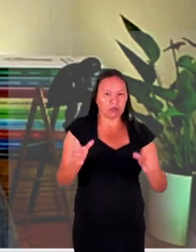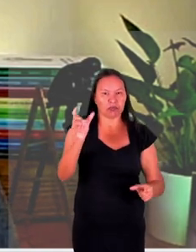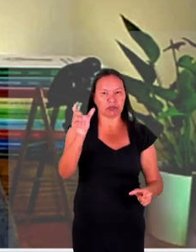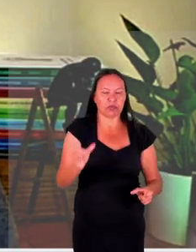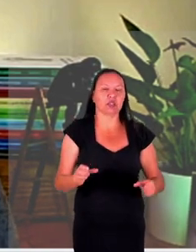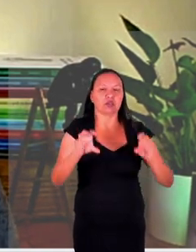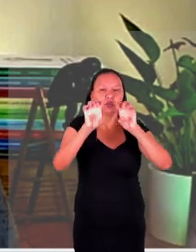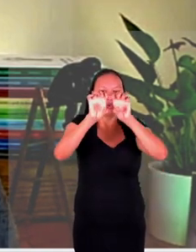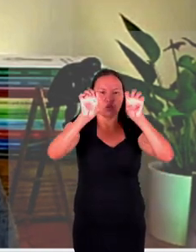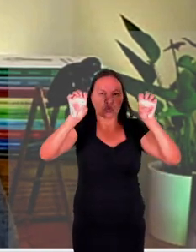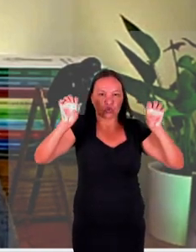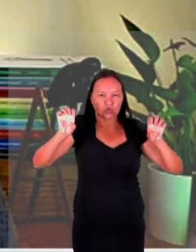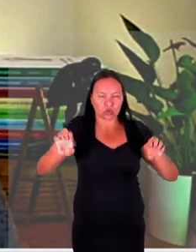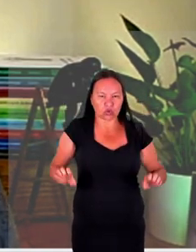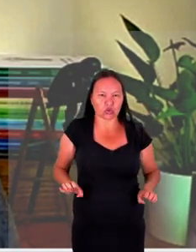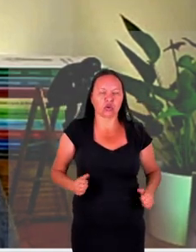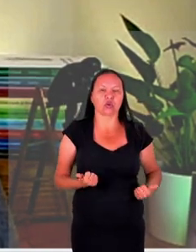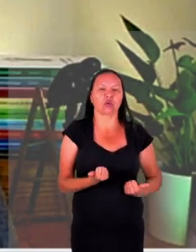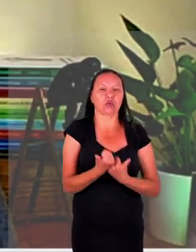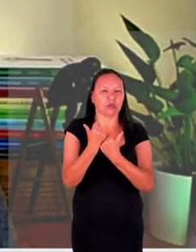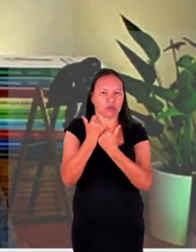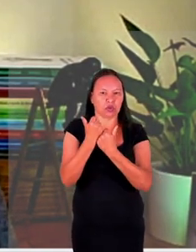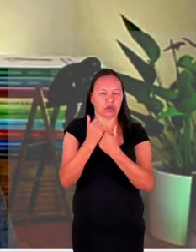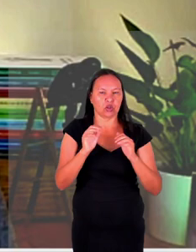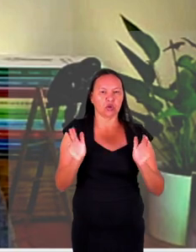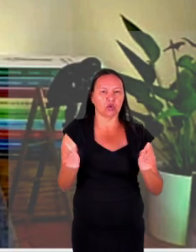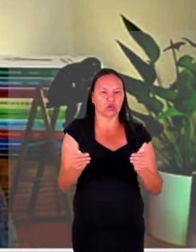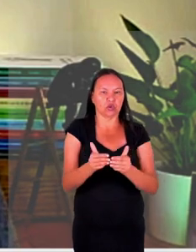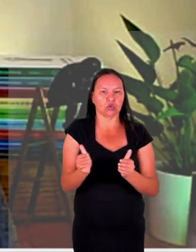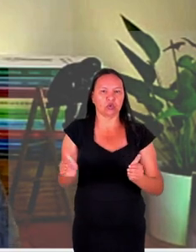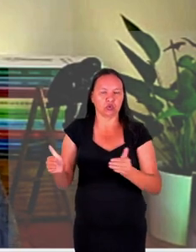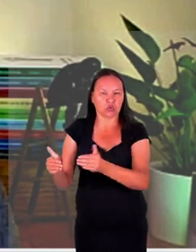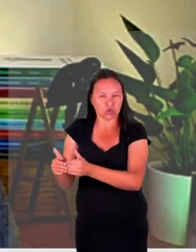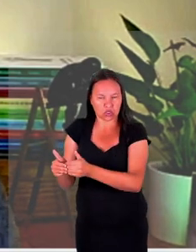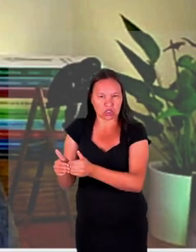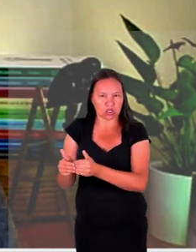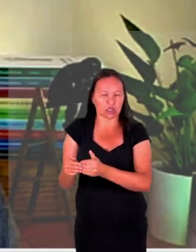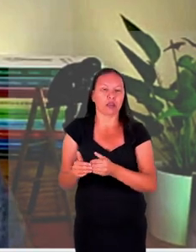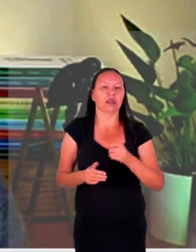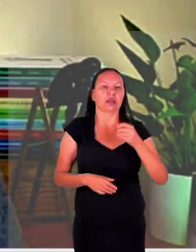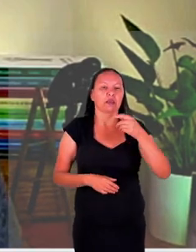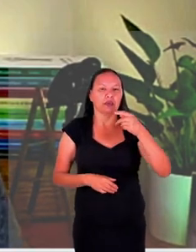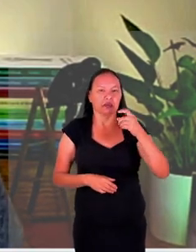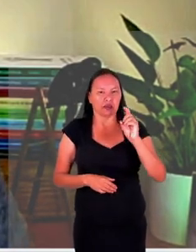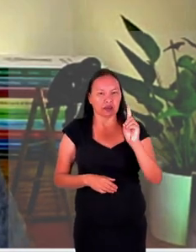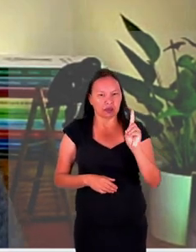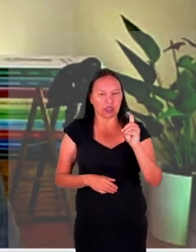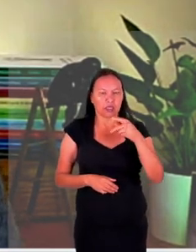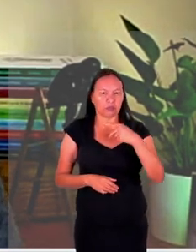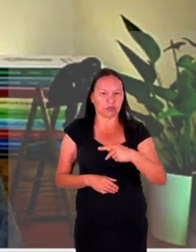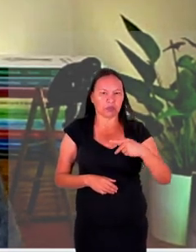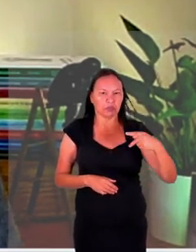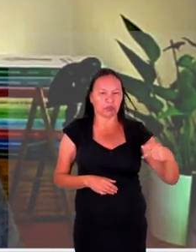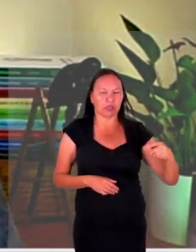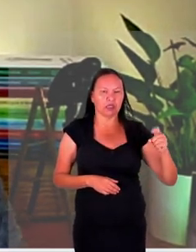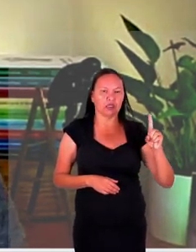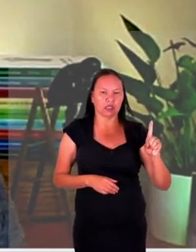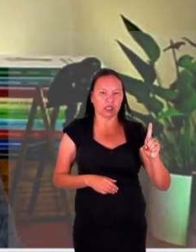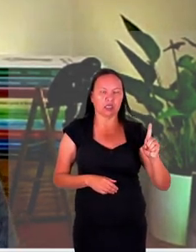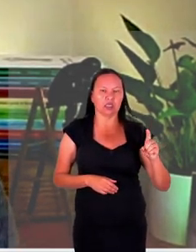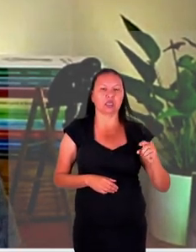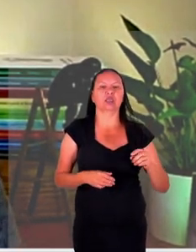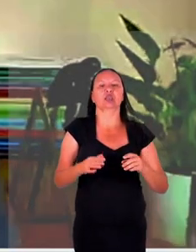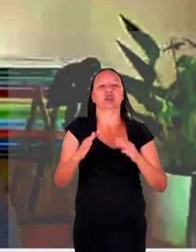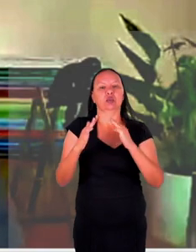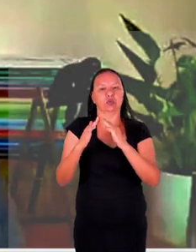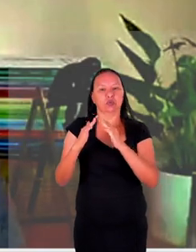estrutura de apoio via colaboração do conjunto de estados partes do TPI com orçamento com infraestrutura